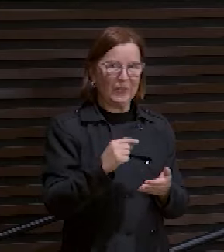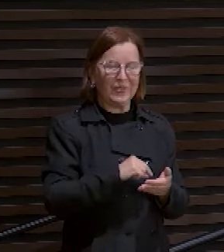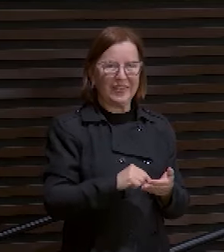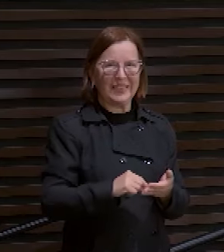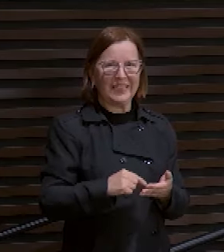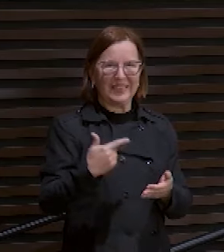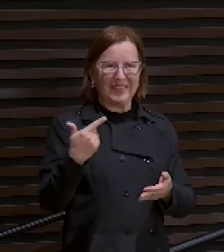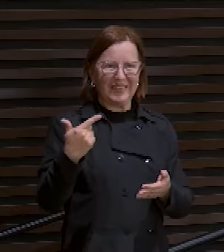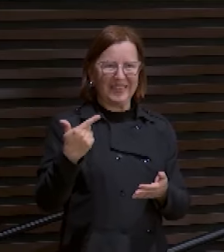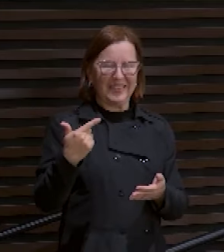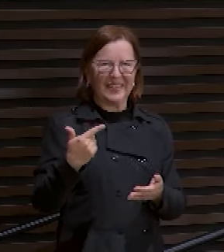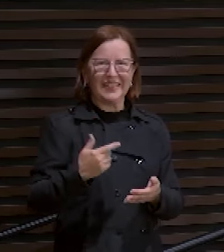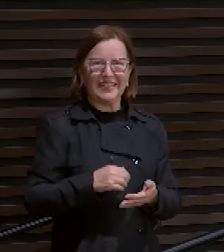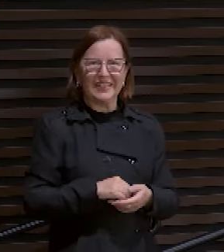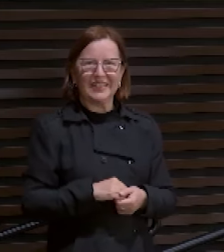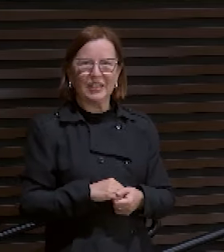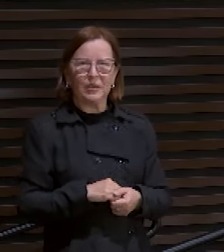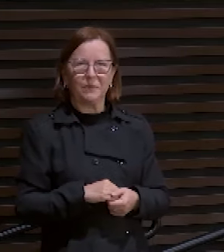Salmo 27, 1 e 2.